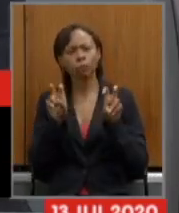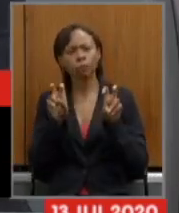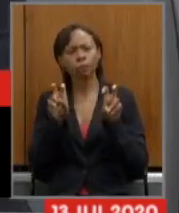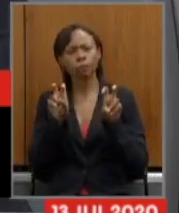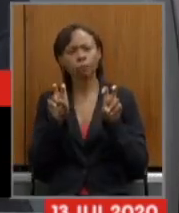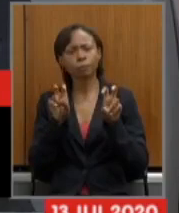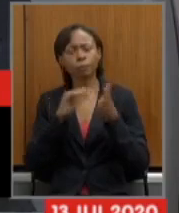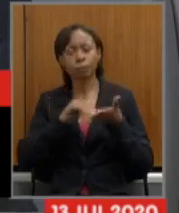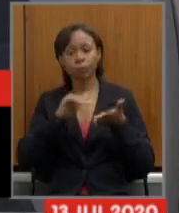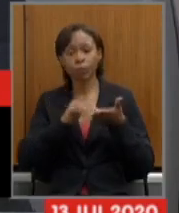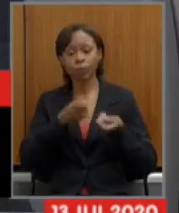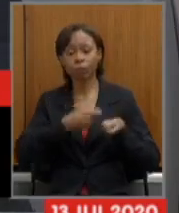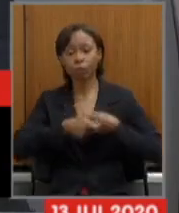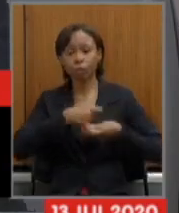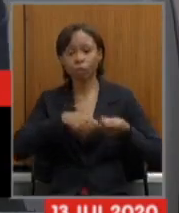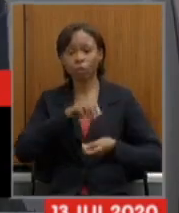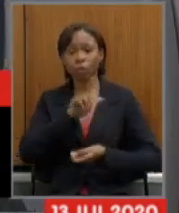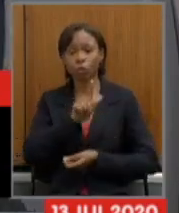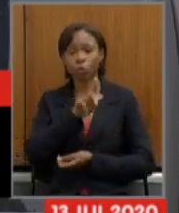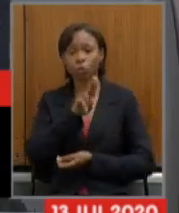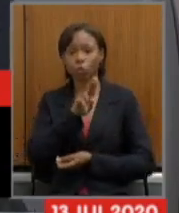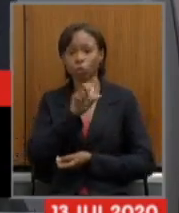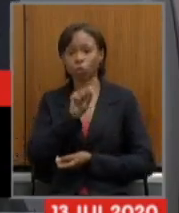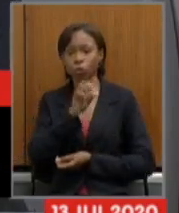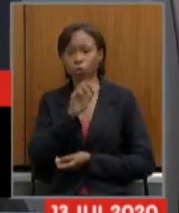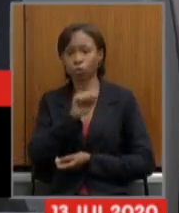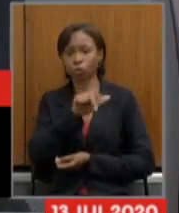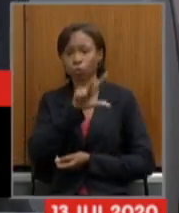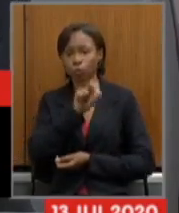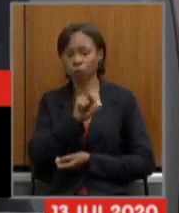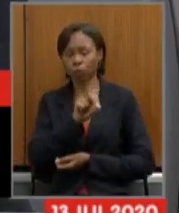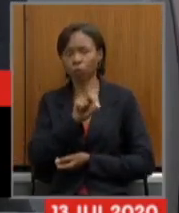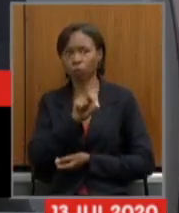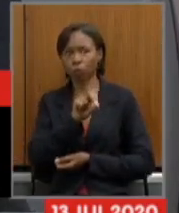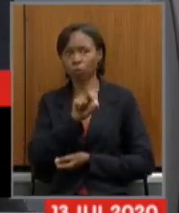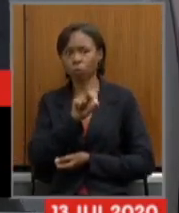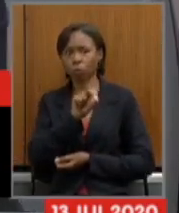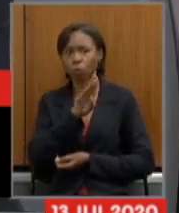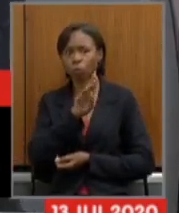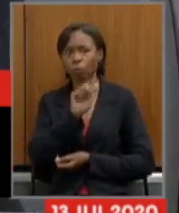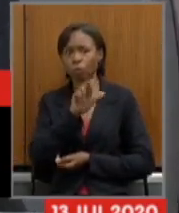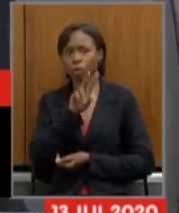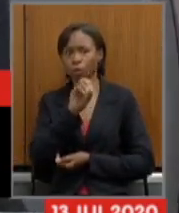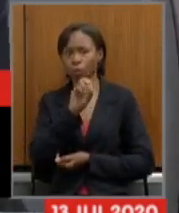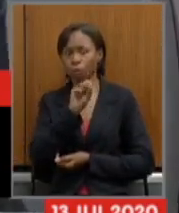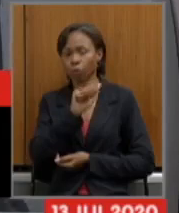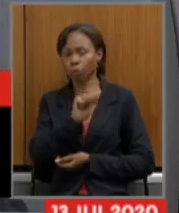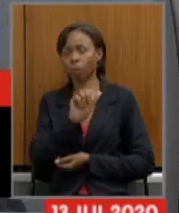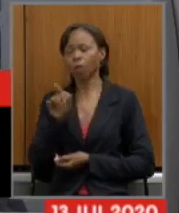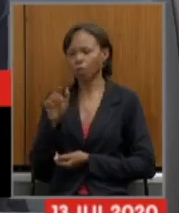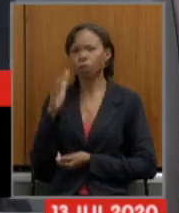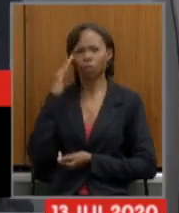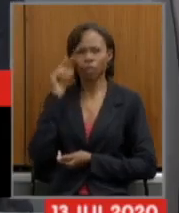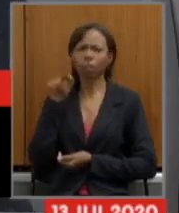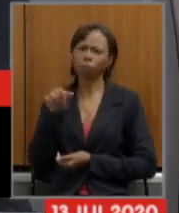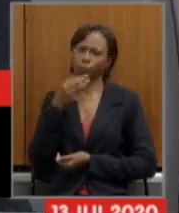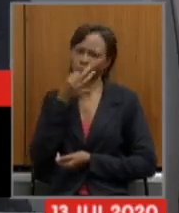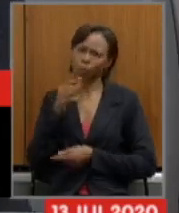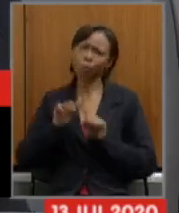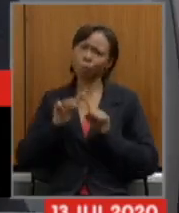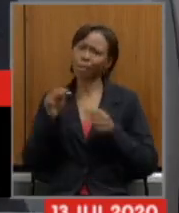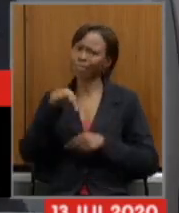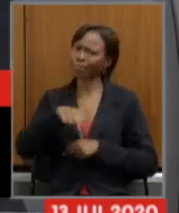o secretário de fazenda gustavo barbosa deputado eu compreendo a opinião da senhora mas eu acredito que aqui não seja